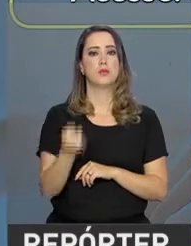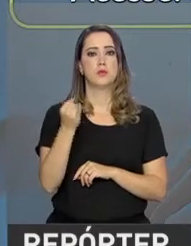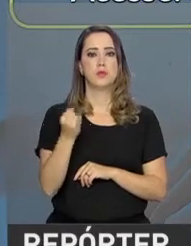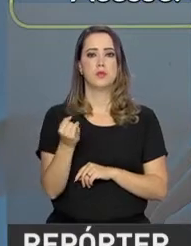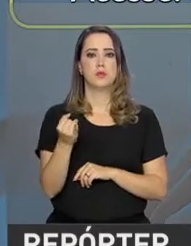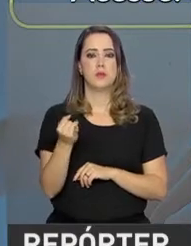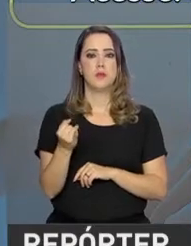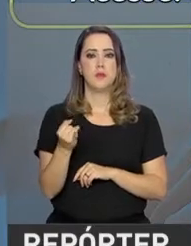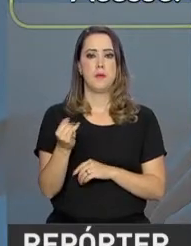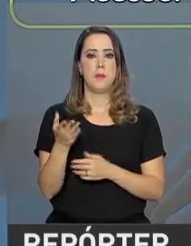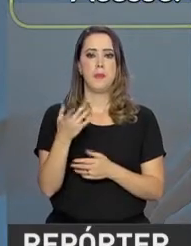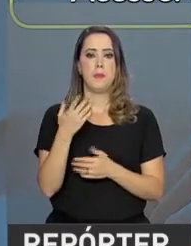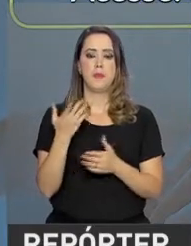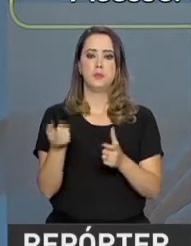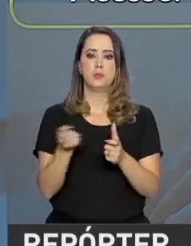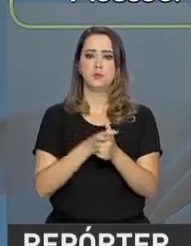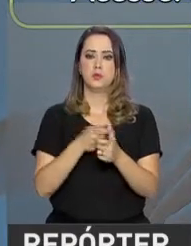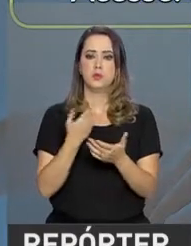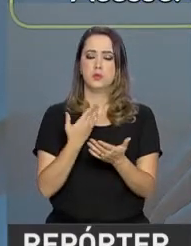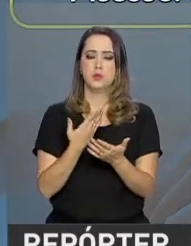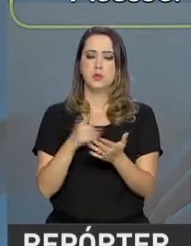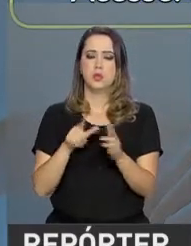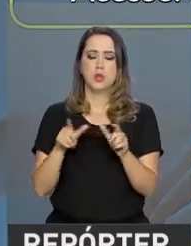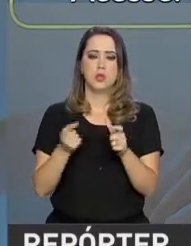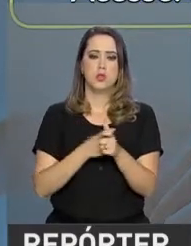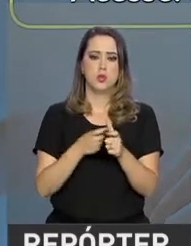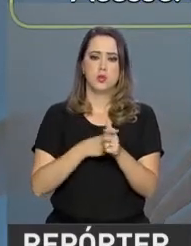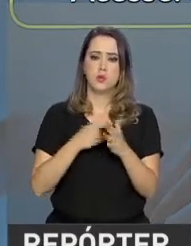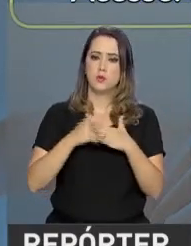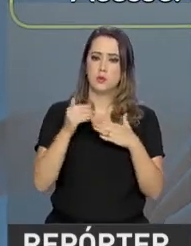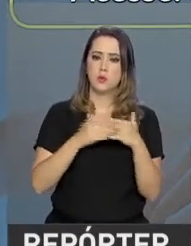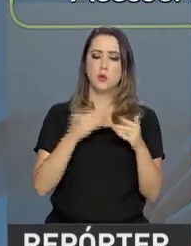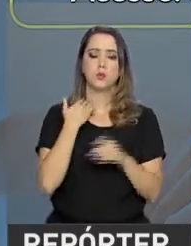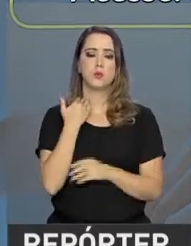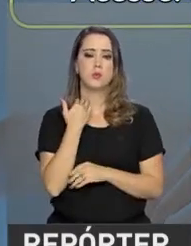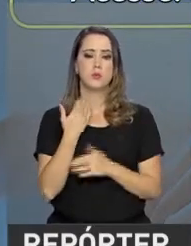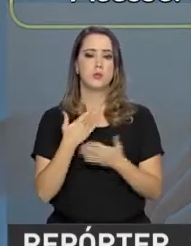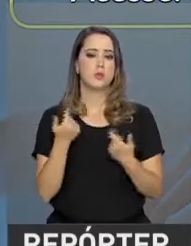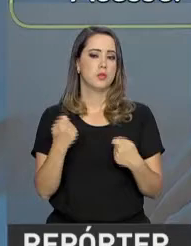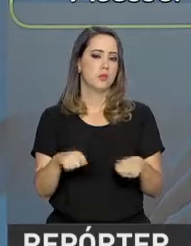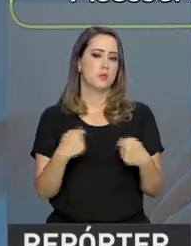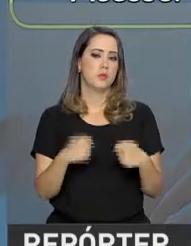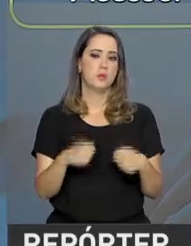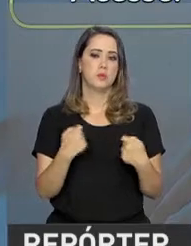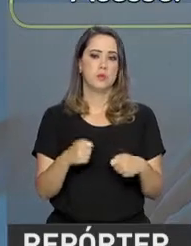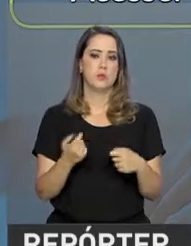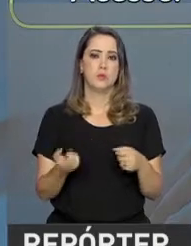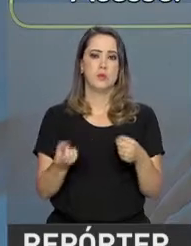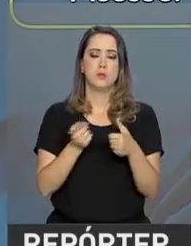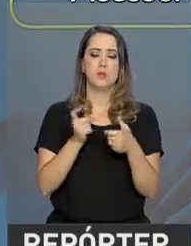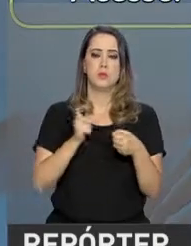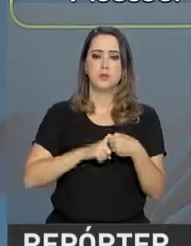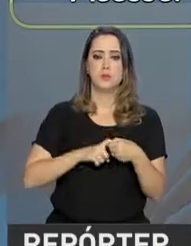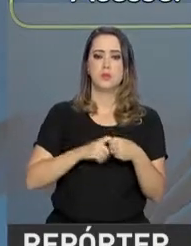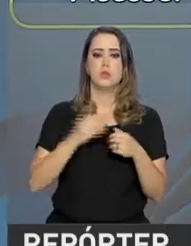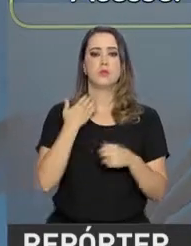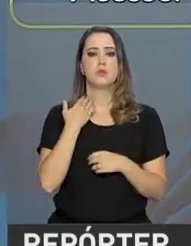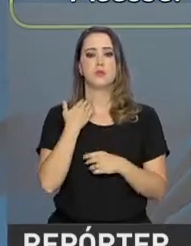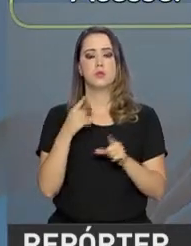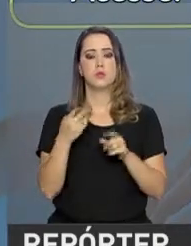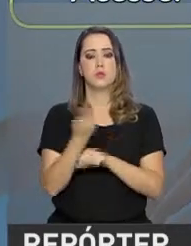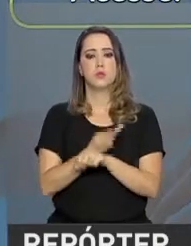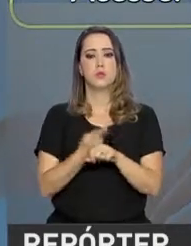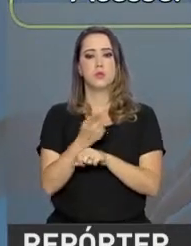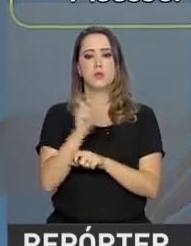renegociar aquele débito que ele tem com alguma instituição. Sem necessariamente ter que ir ao banco, procurar o